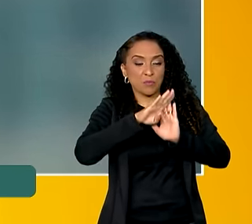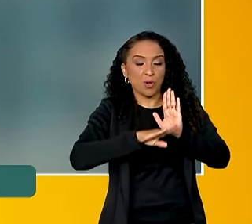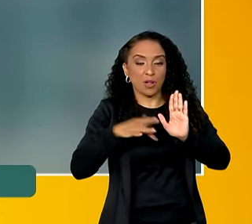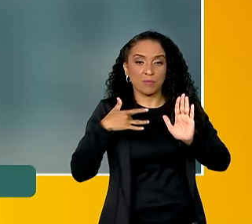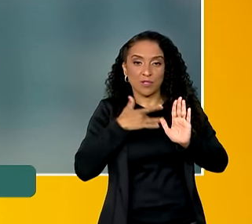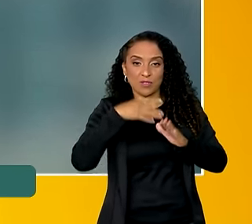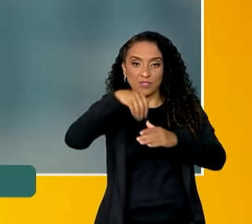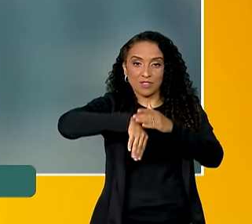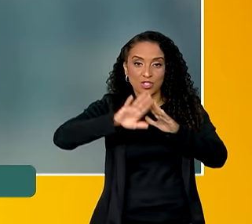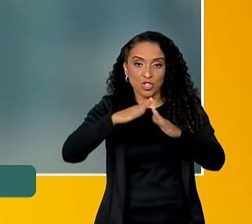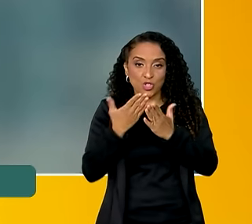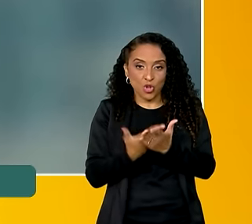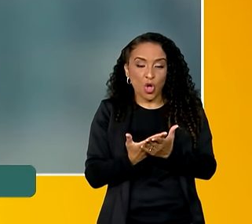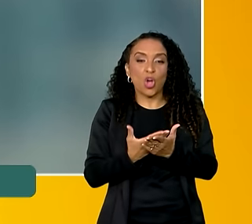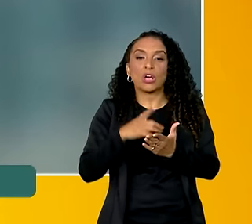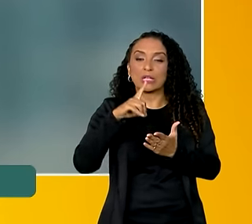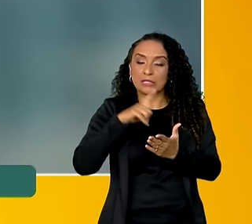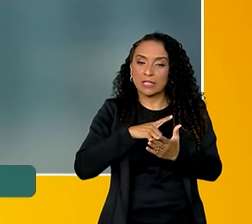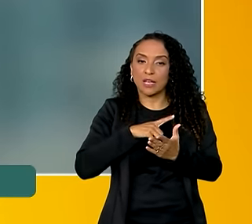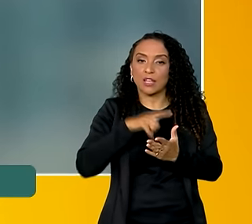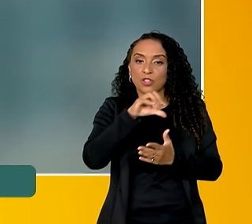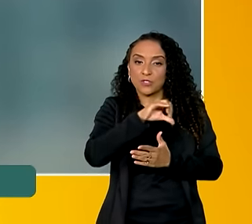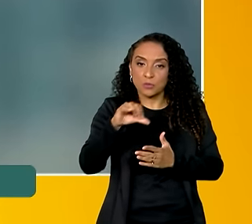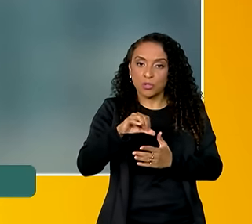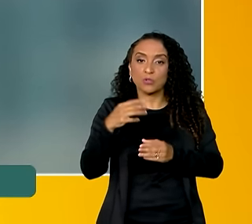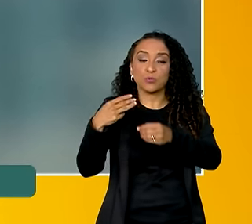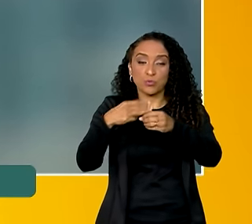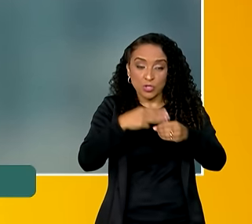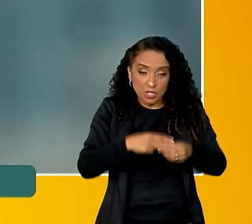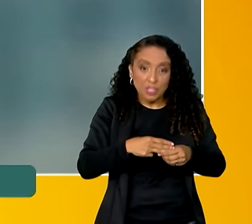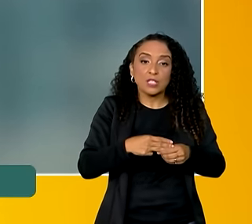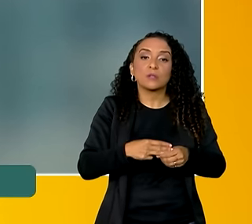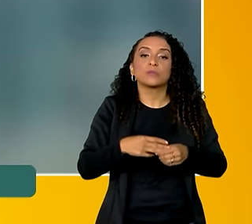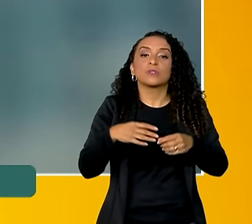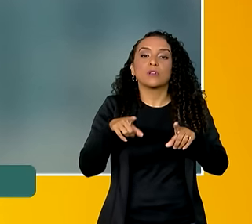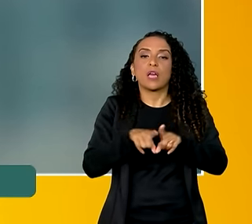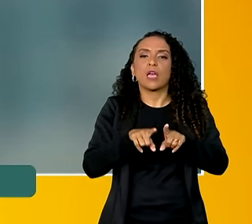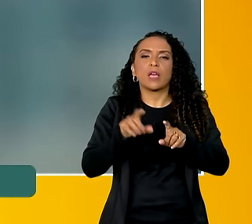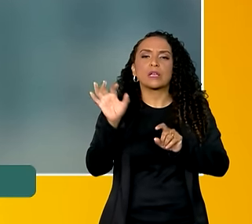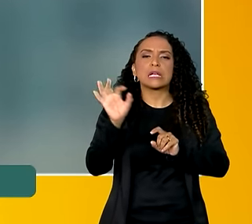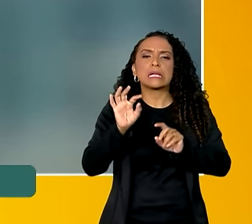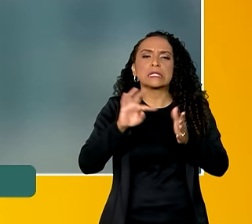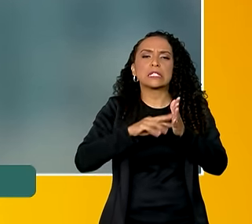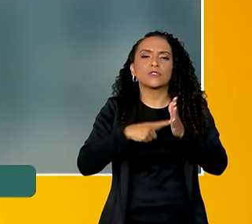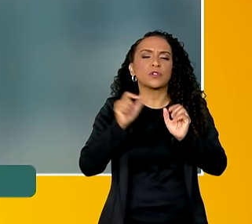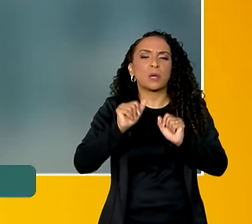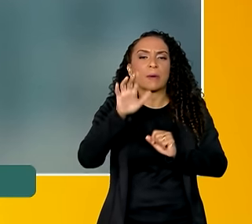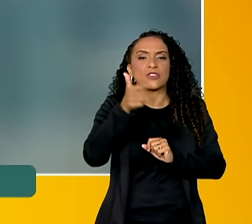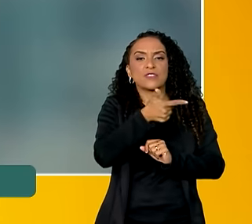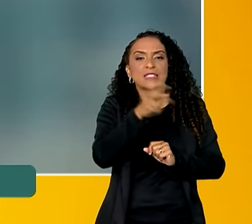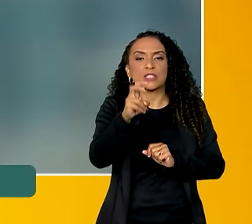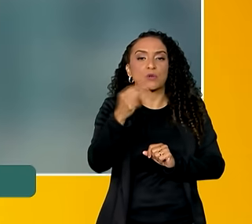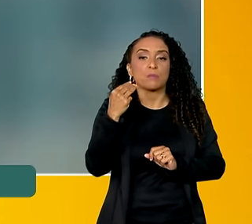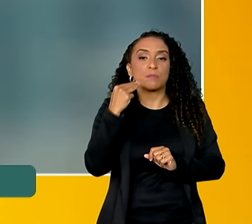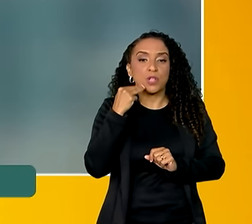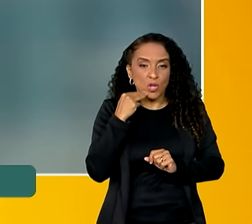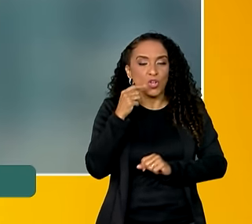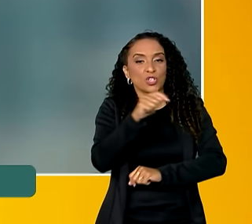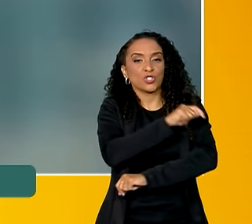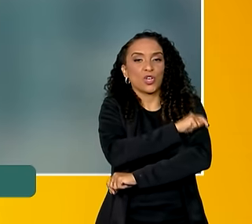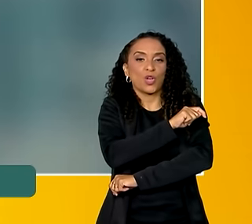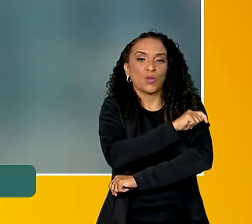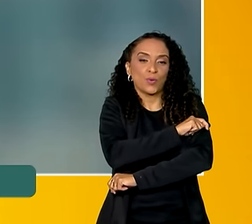Saúde na escola está em 99% dos municípios e corresponde a mais de 25 milhões de